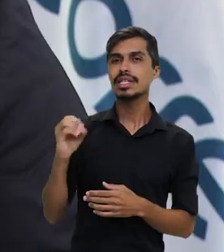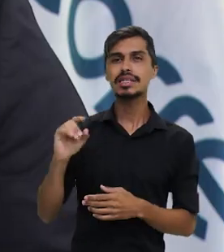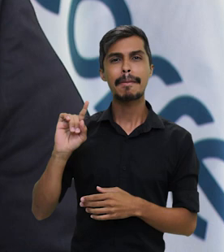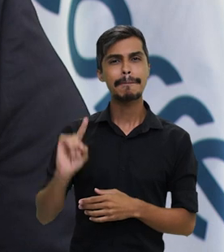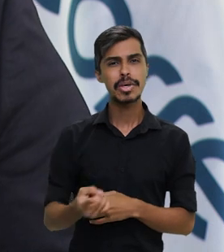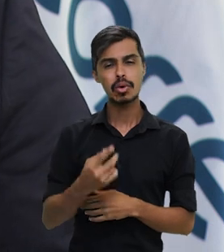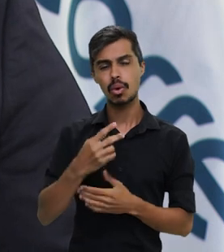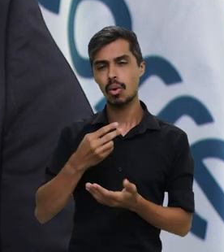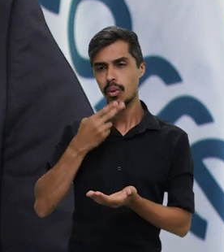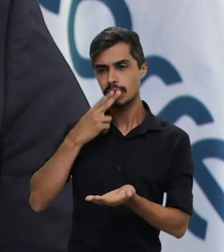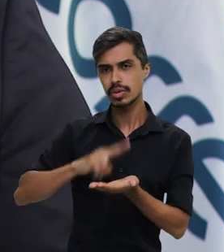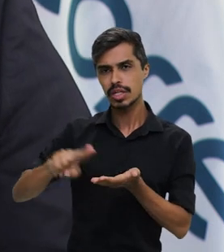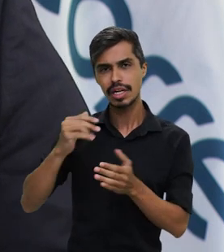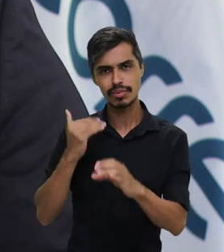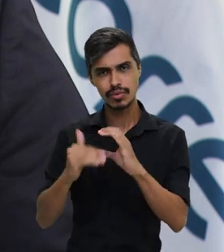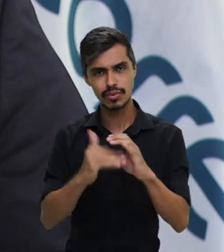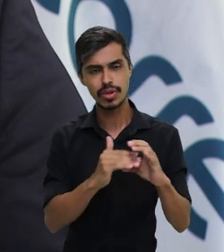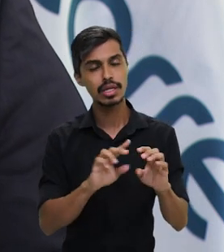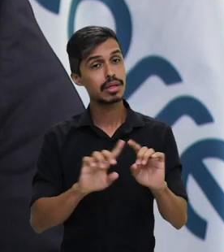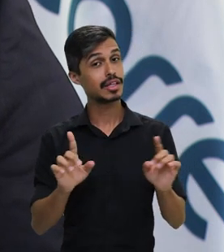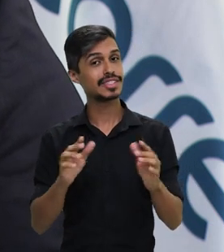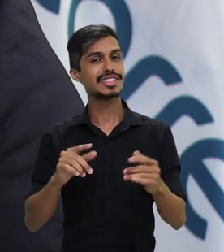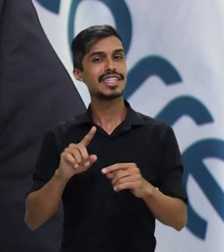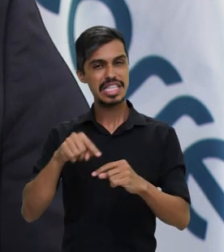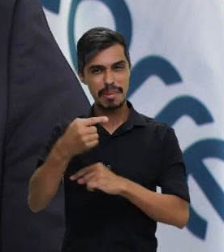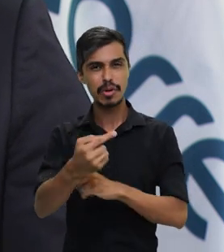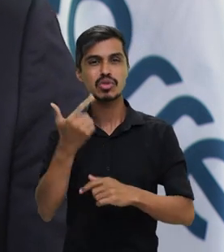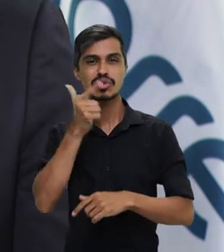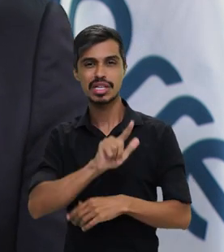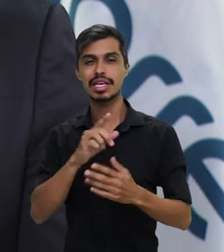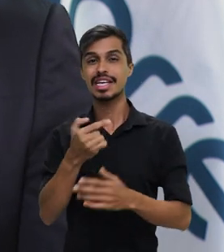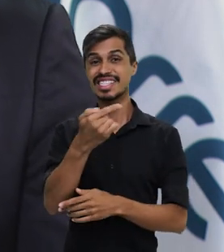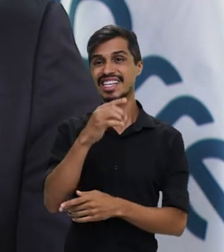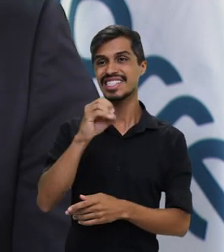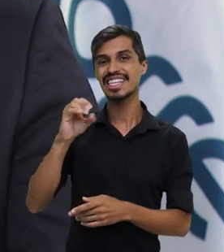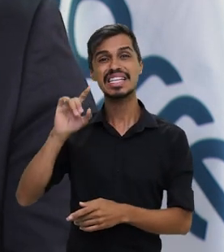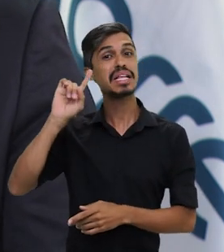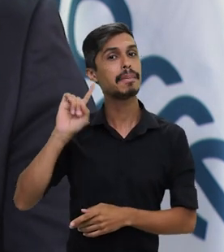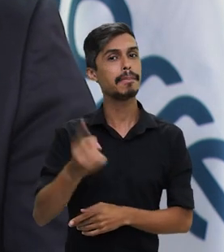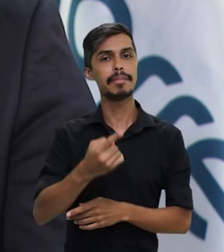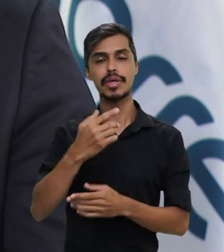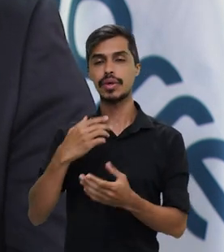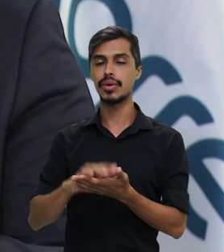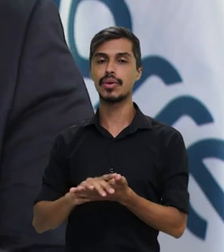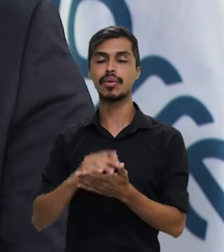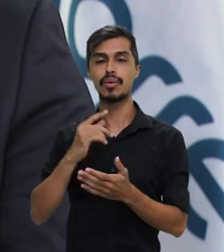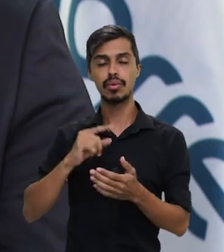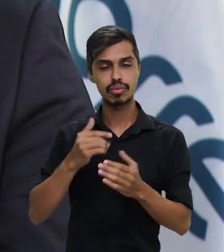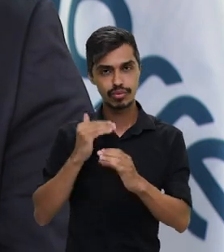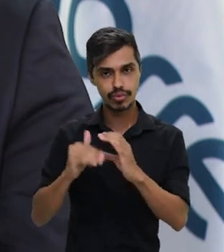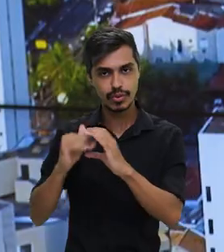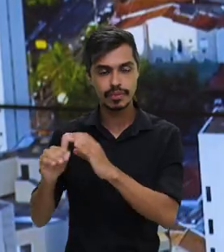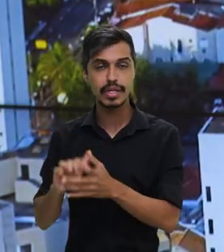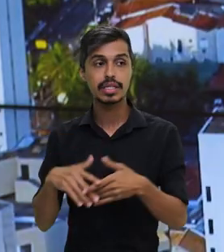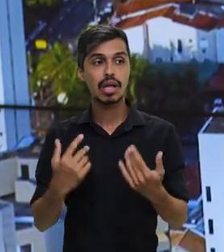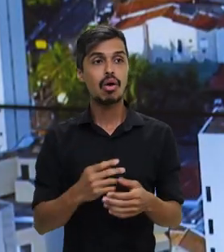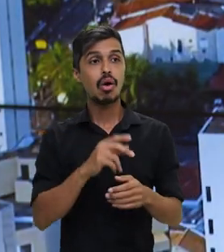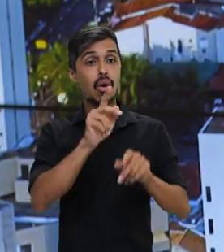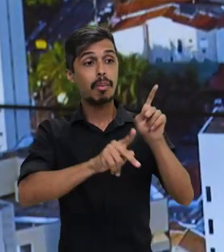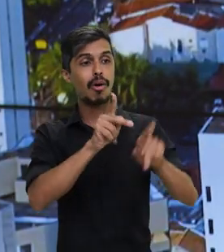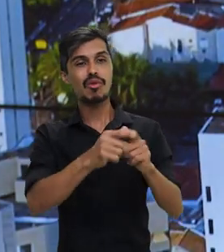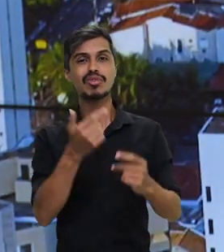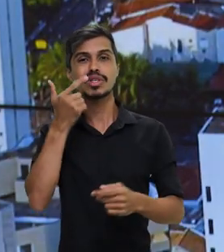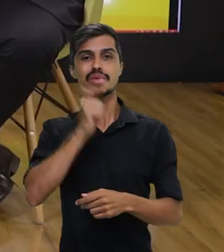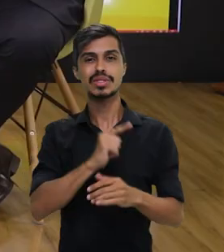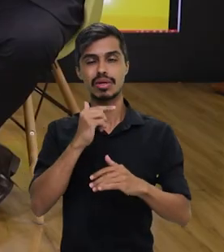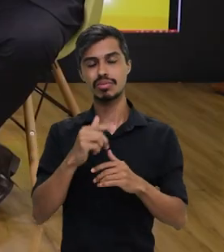mercadorias por dia, a gente consegue processar 700 mil mercadorias por dia. Então, quem é o beneficiário disso? É a população